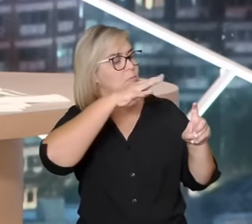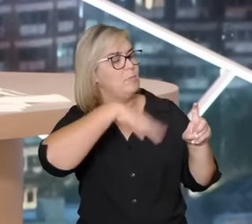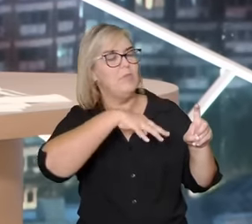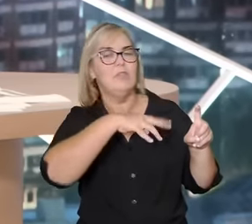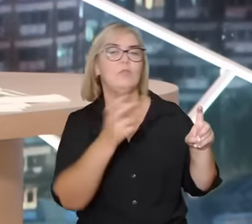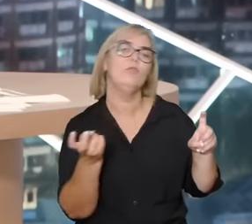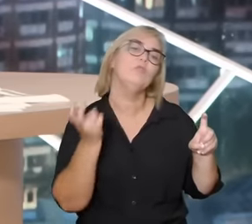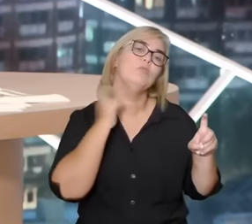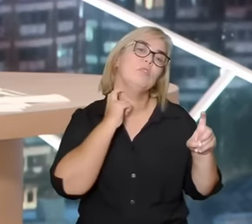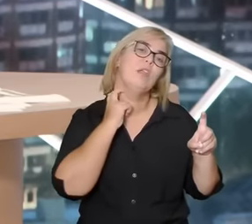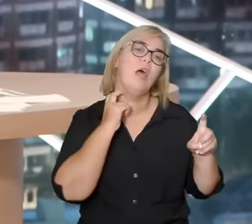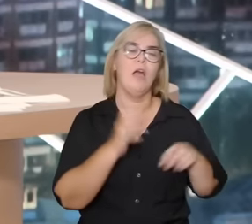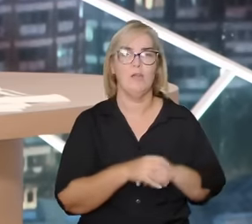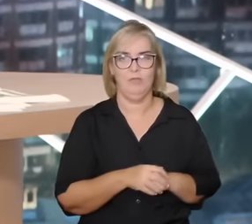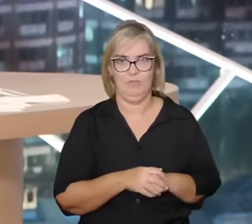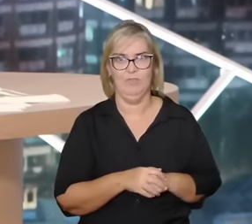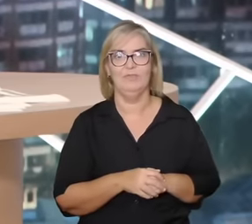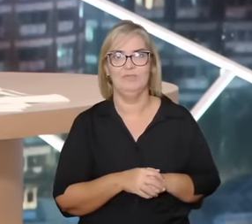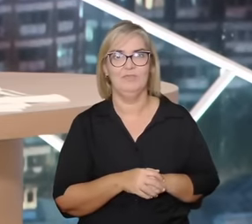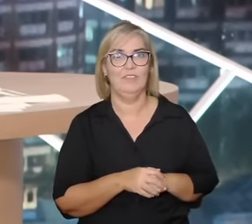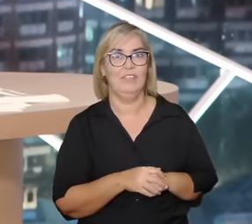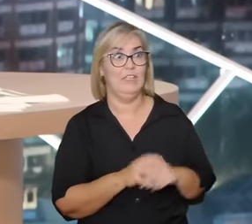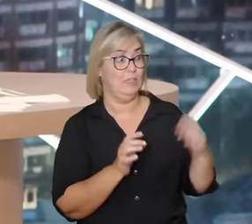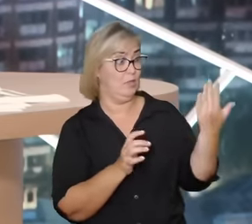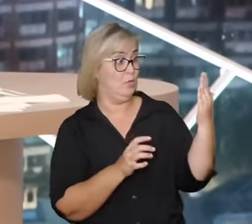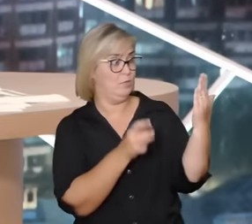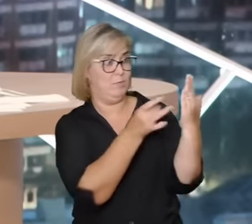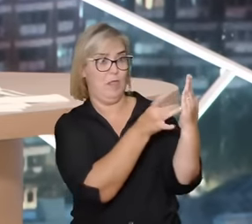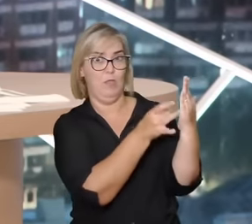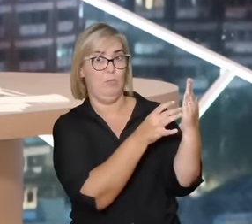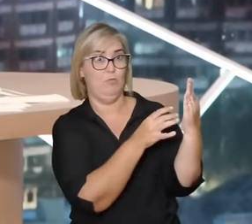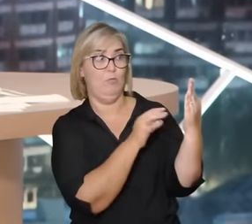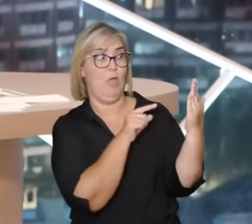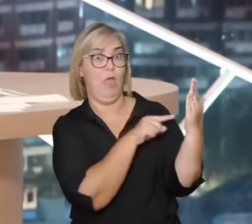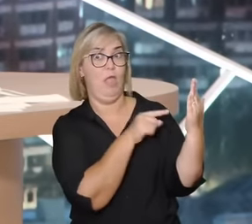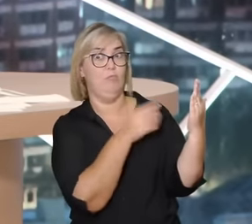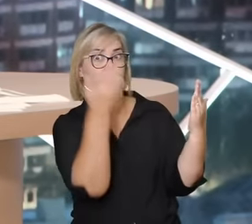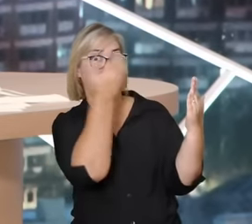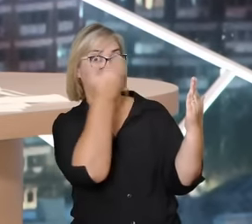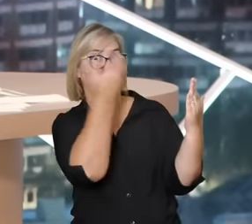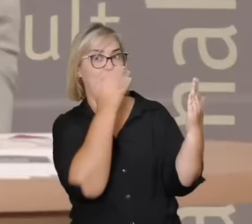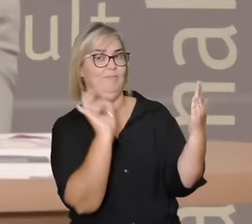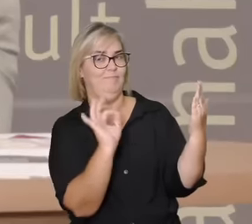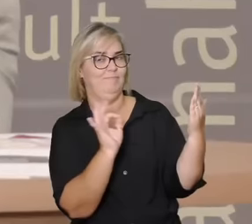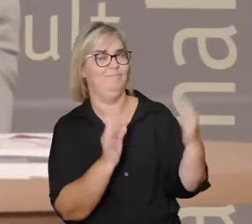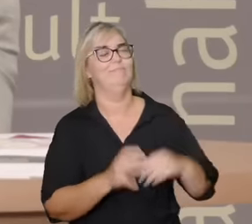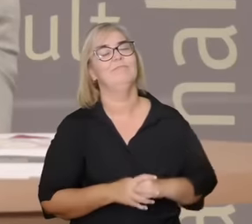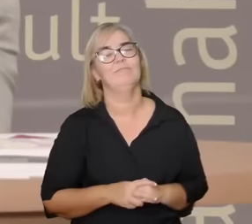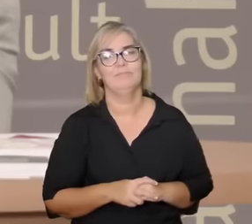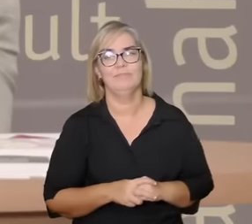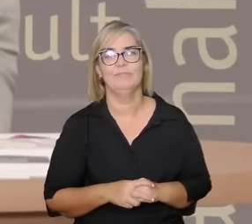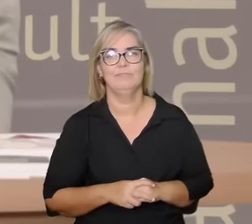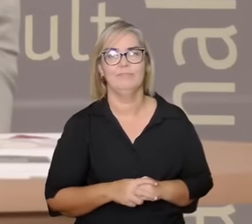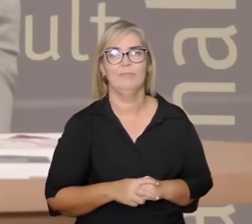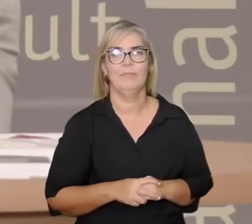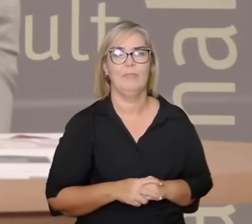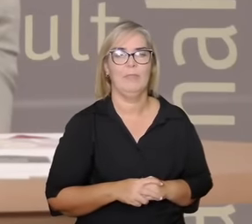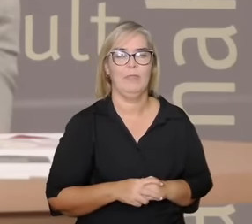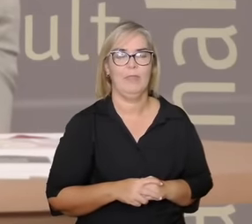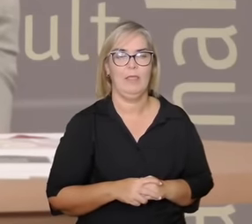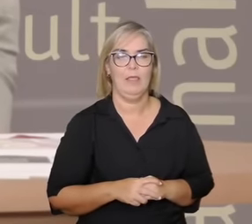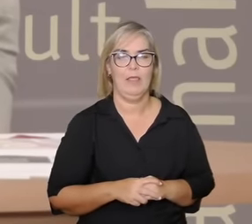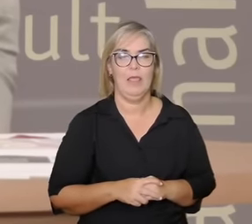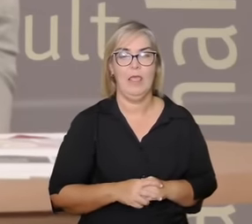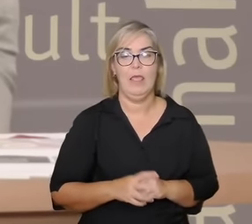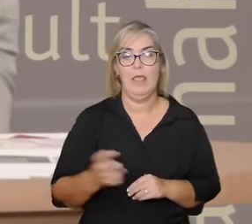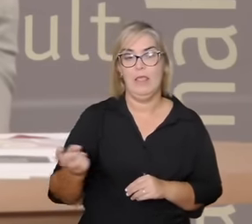Drácula que o espelho não mostra quem o Drácula é na cultura Iorubá tem dois espelhos que